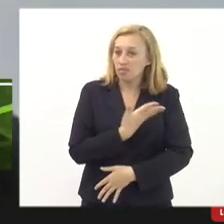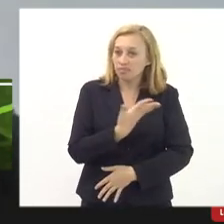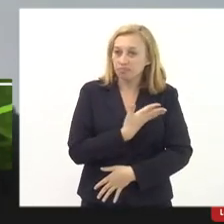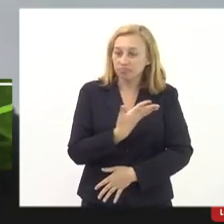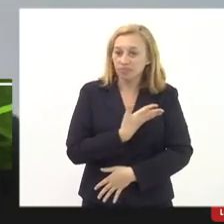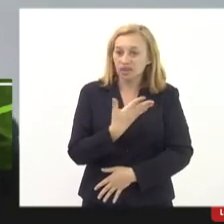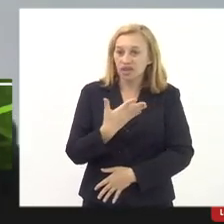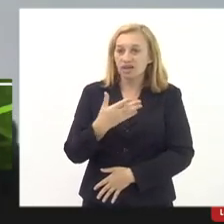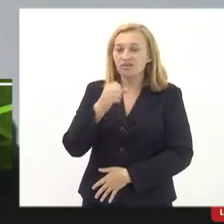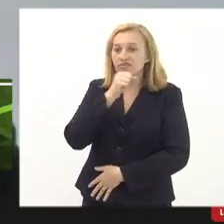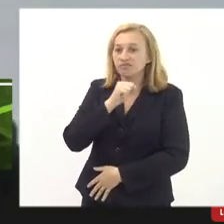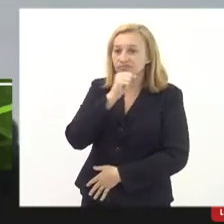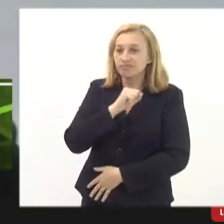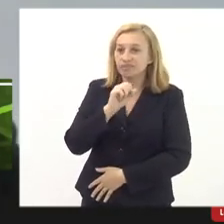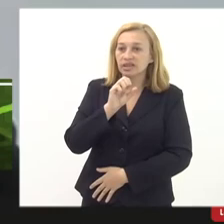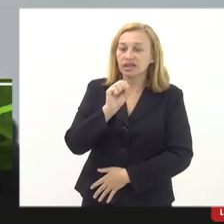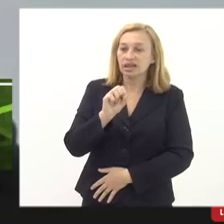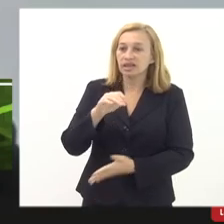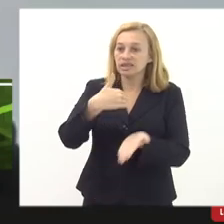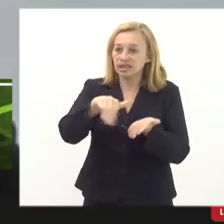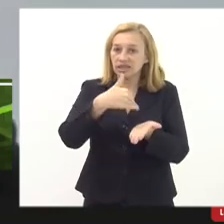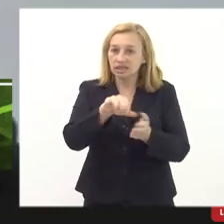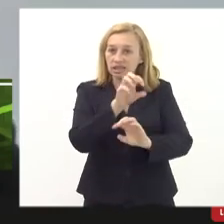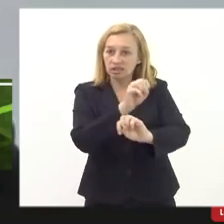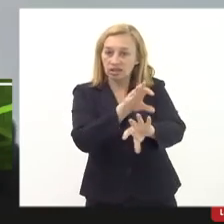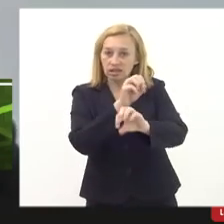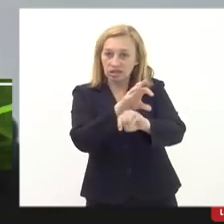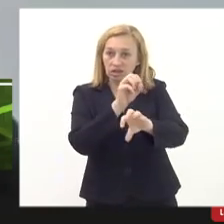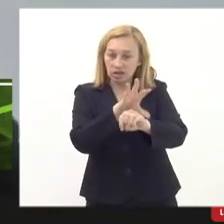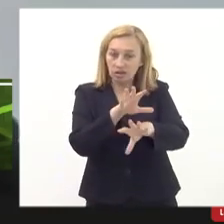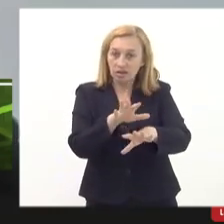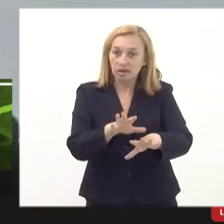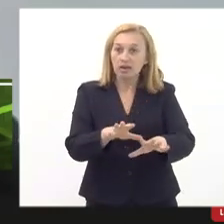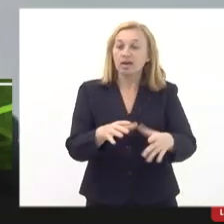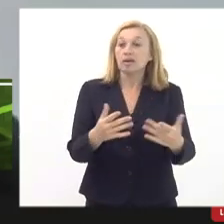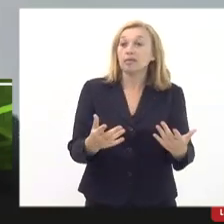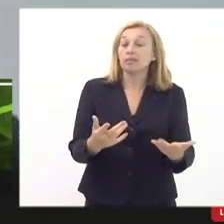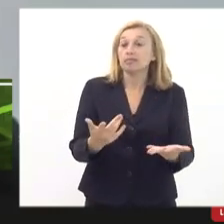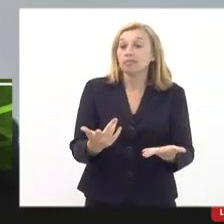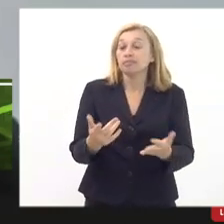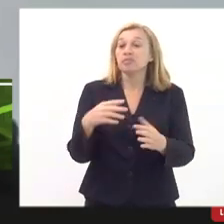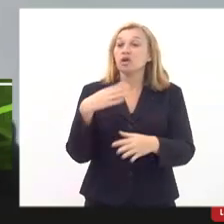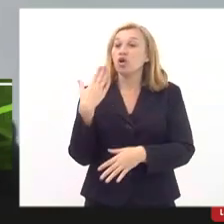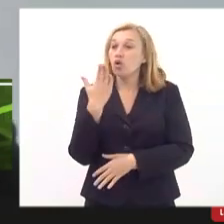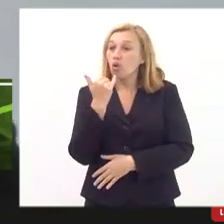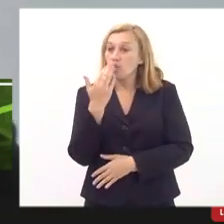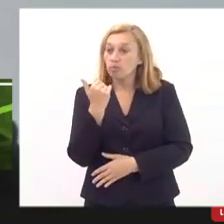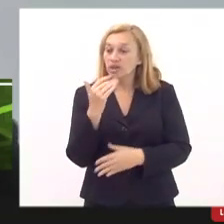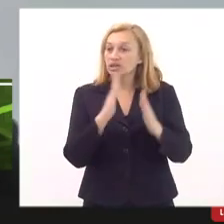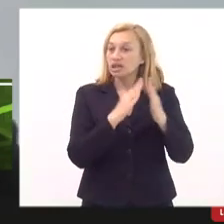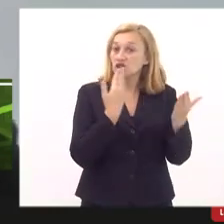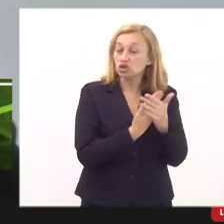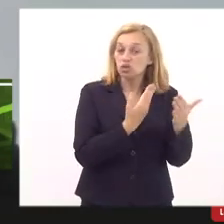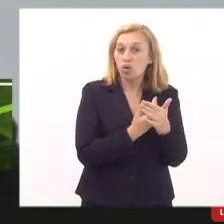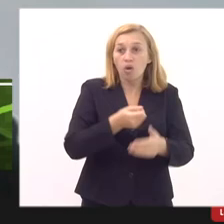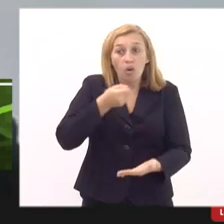Seduc sempre falava para mim, que merenda é uma alimentícia. A gente tem que servir. Então, o diretor tem essa